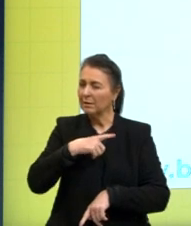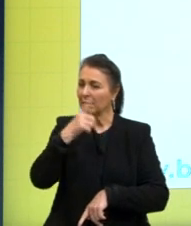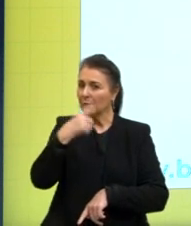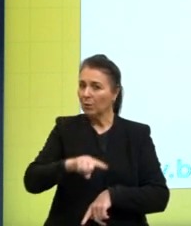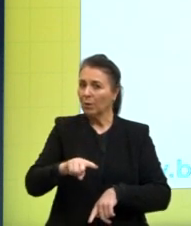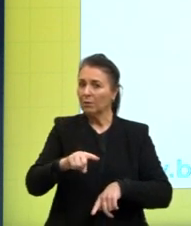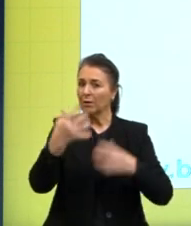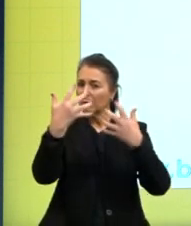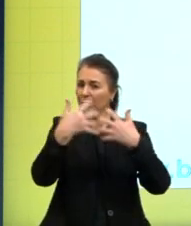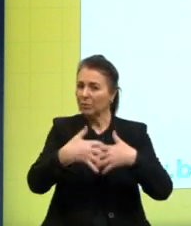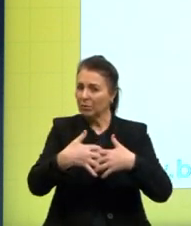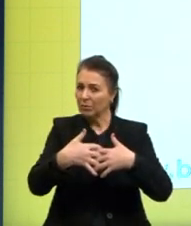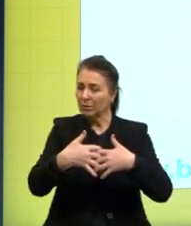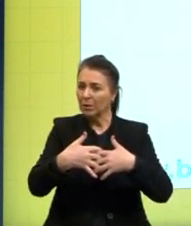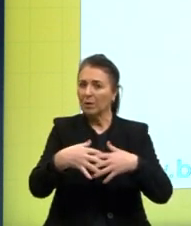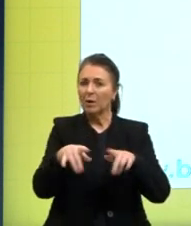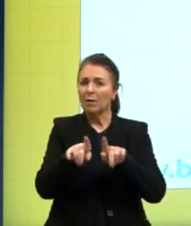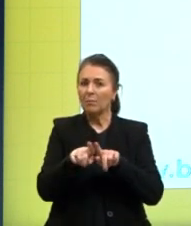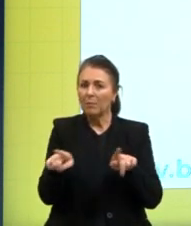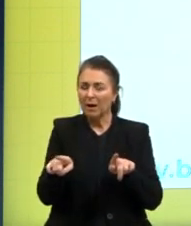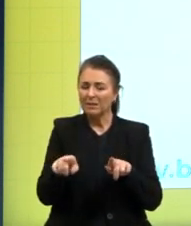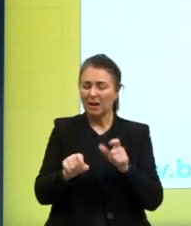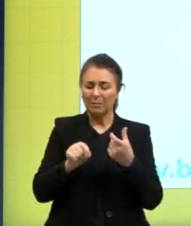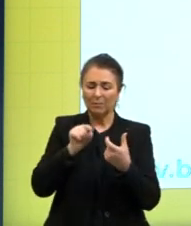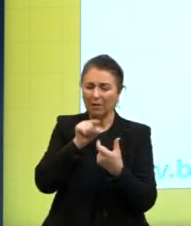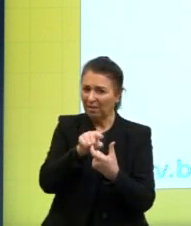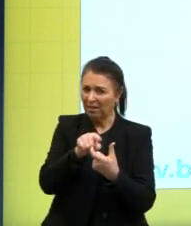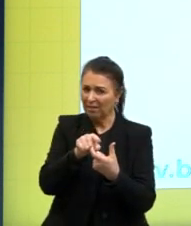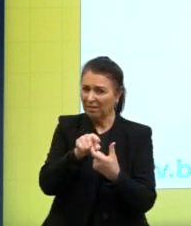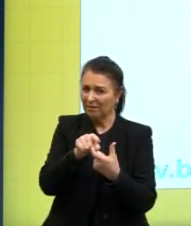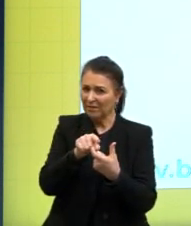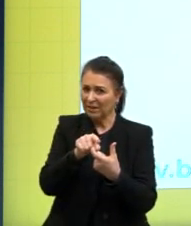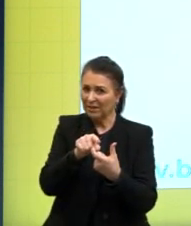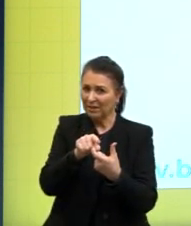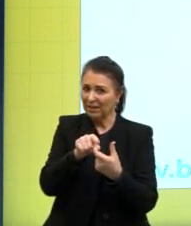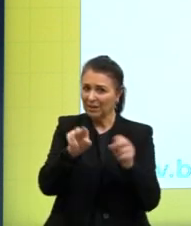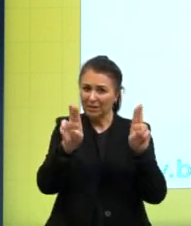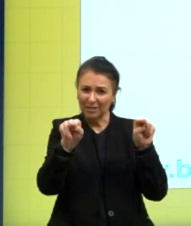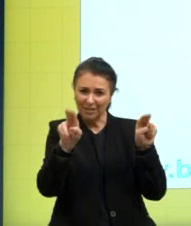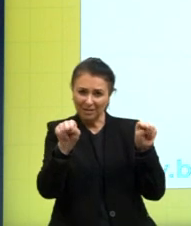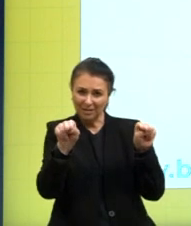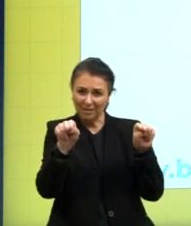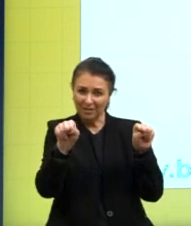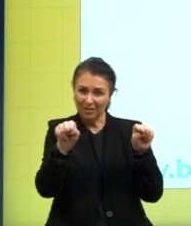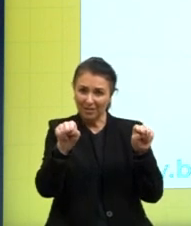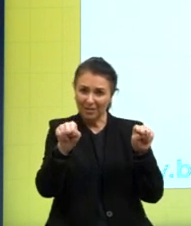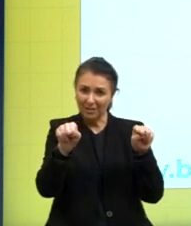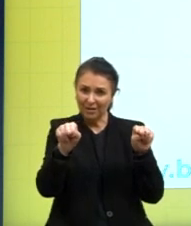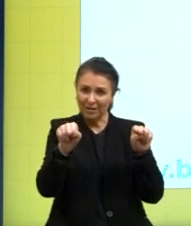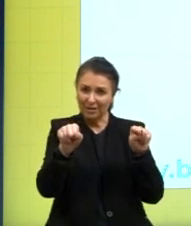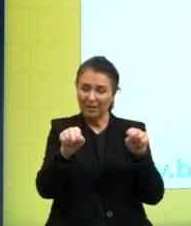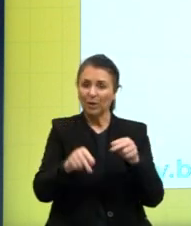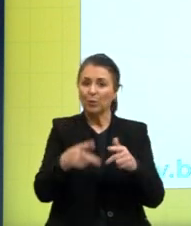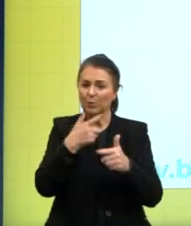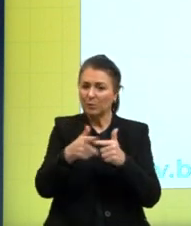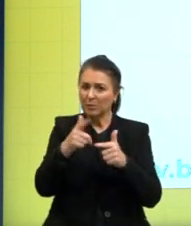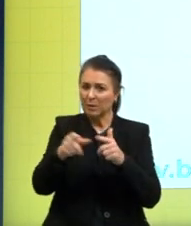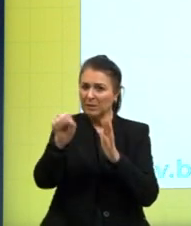será que a expressão la guilhotina del siglo 21 está ligada a esse fato a essa informação não